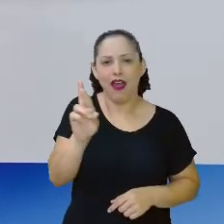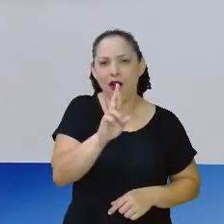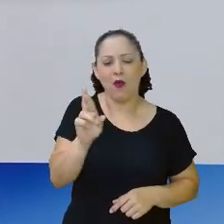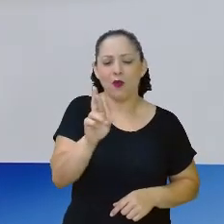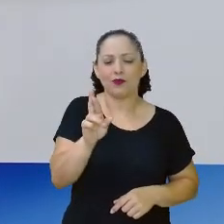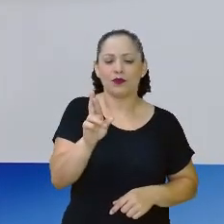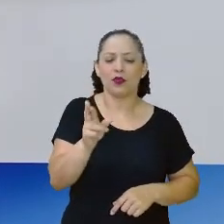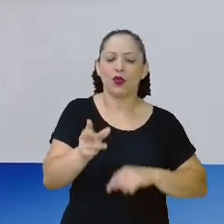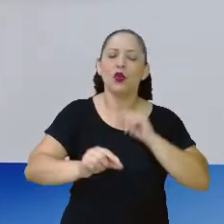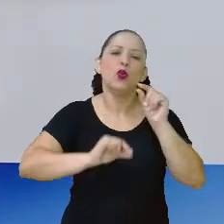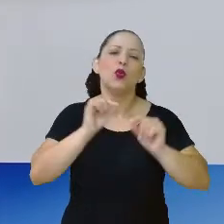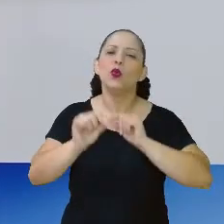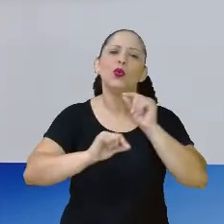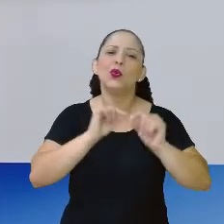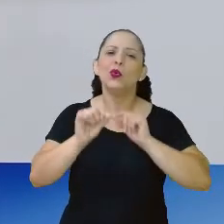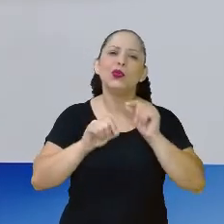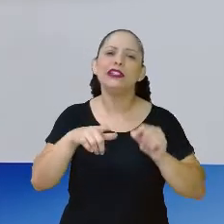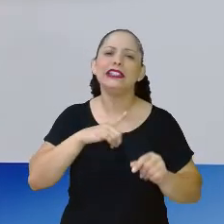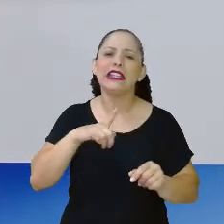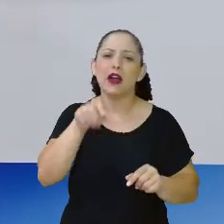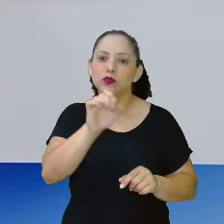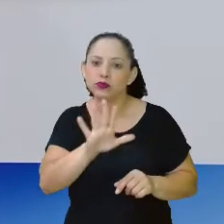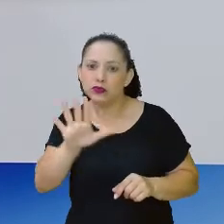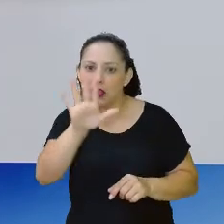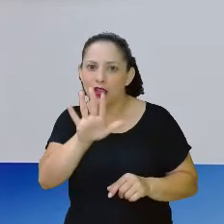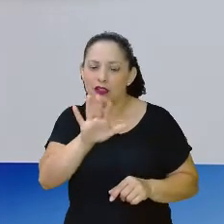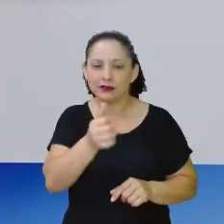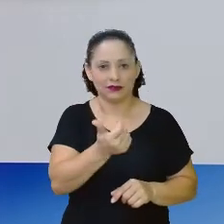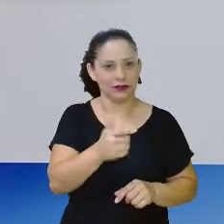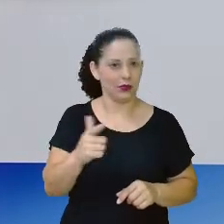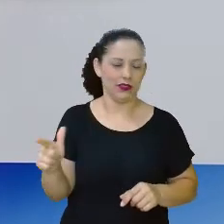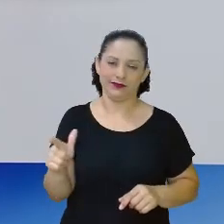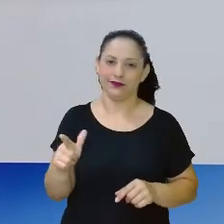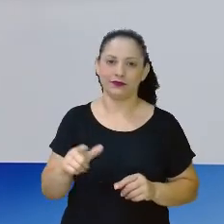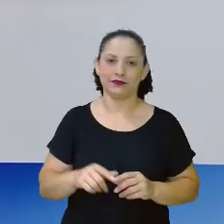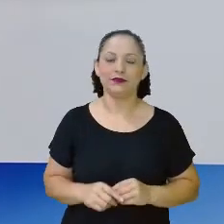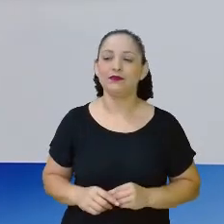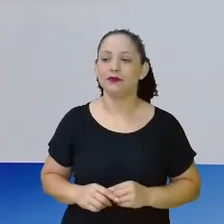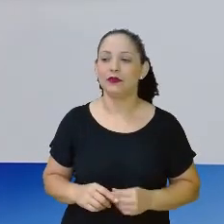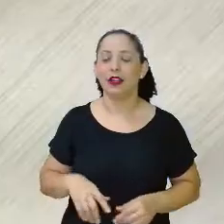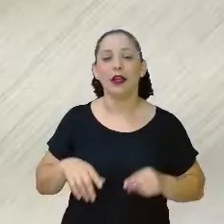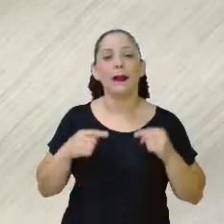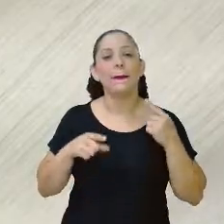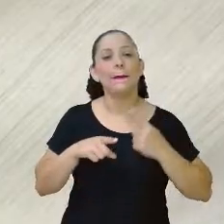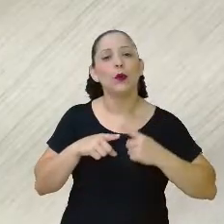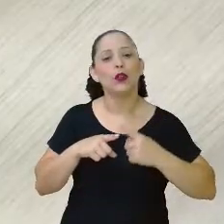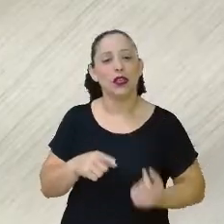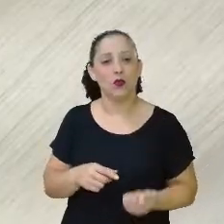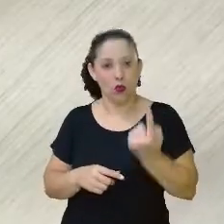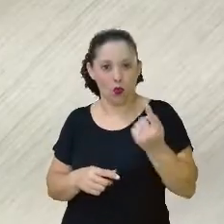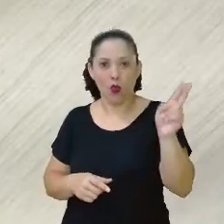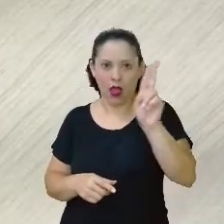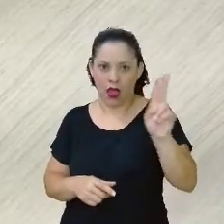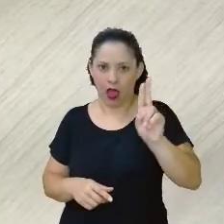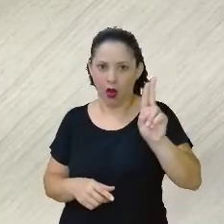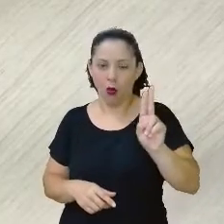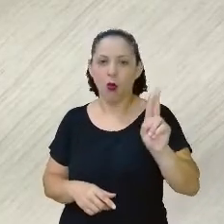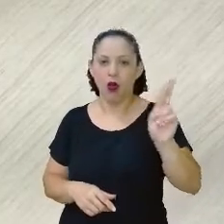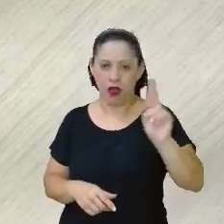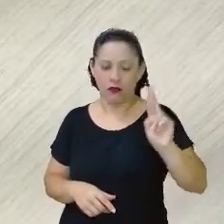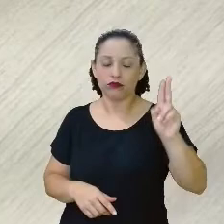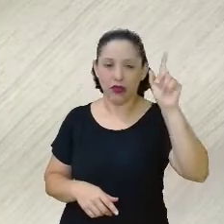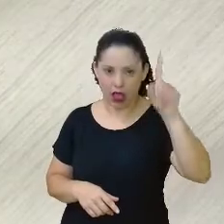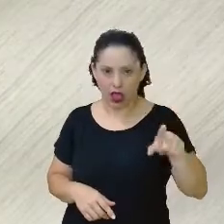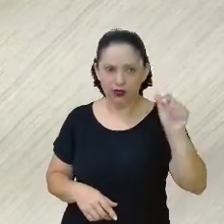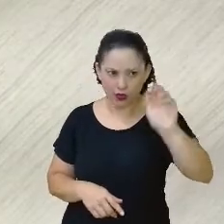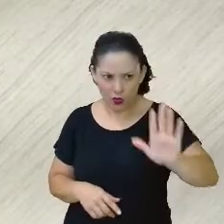real, eu tenho parte inteira? Não tenho parte inteira, porque o inteiro é um real e só dez centavos não é inteiro.